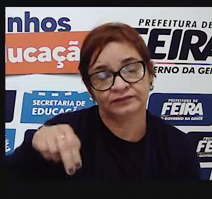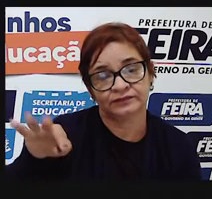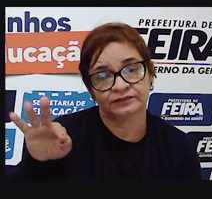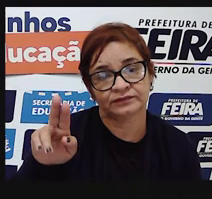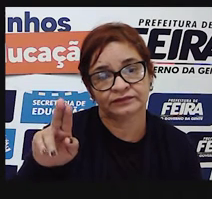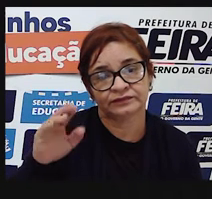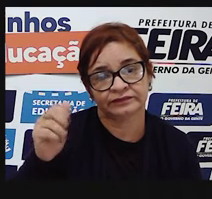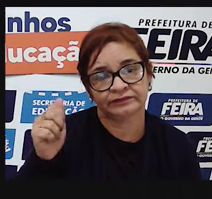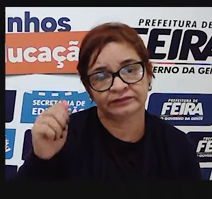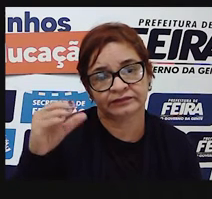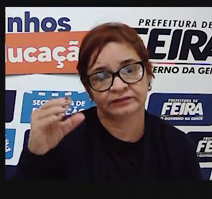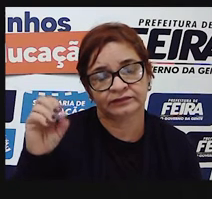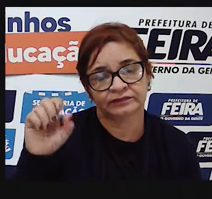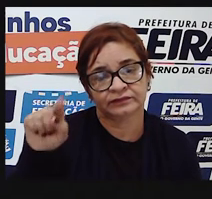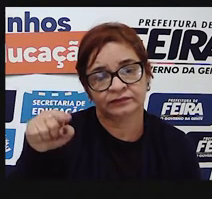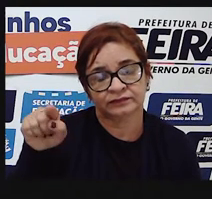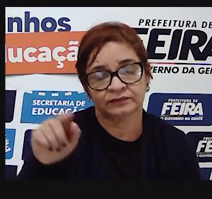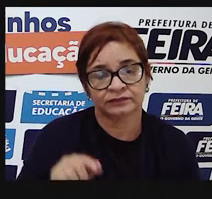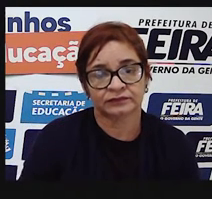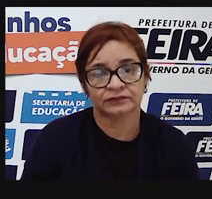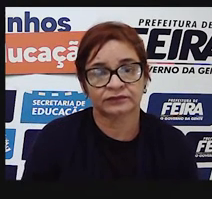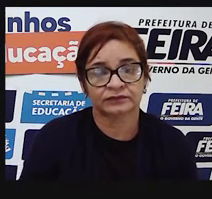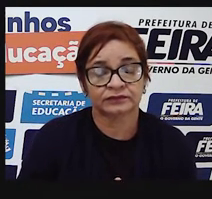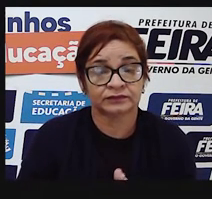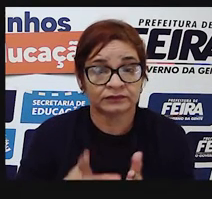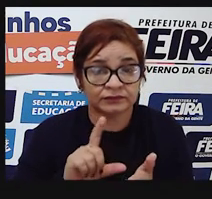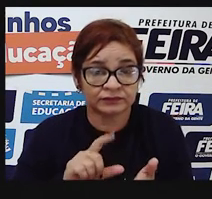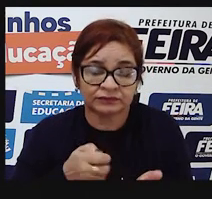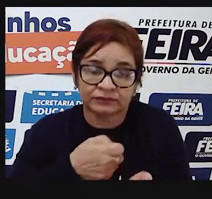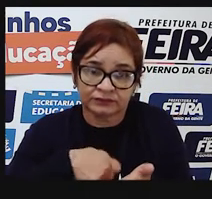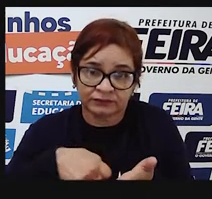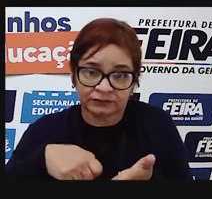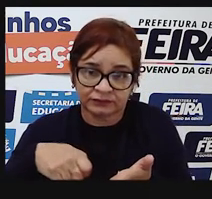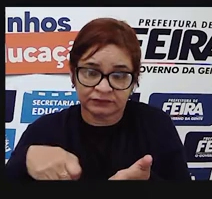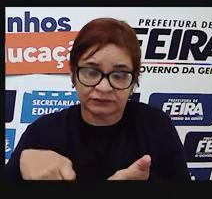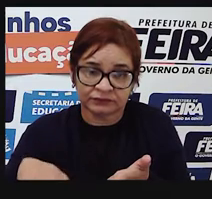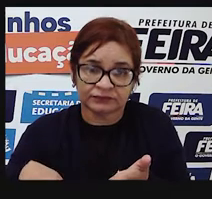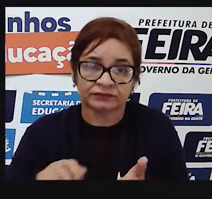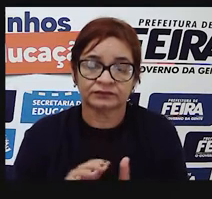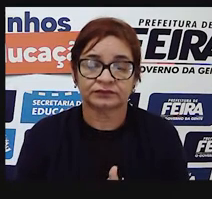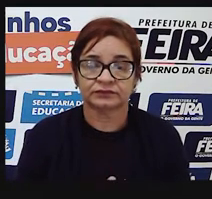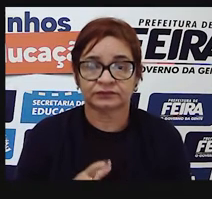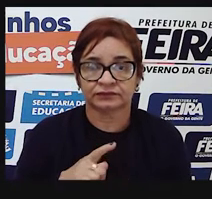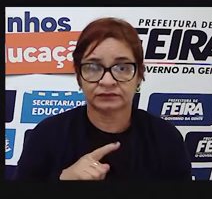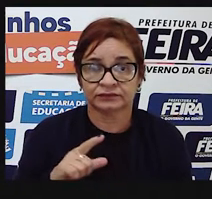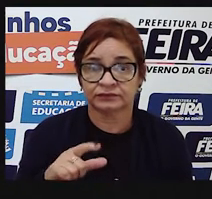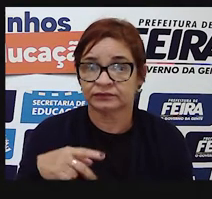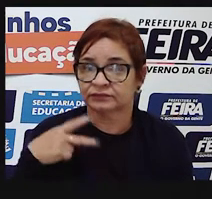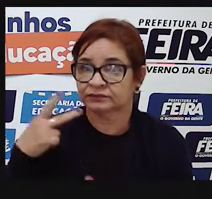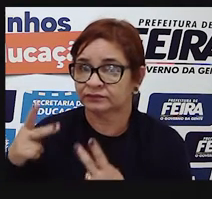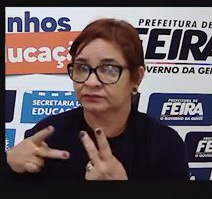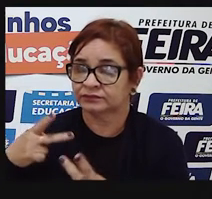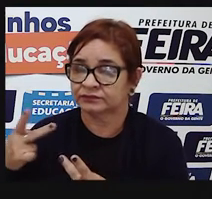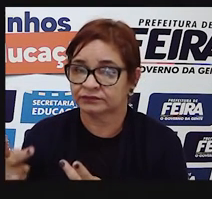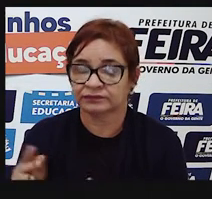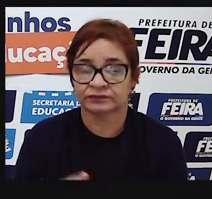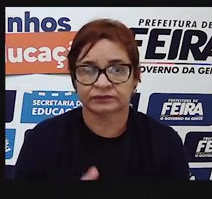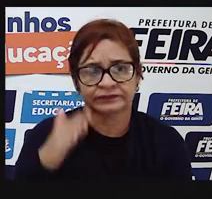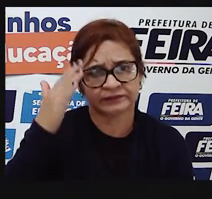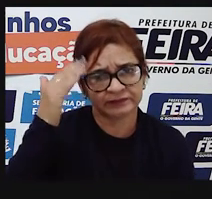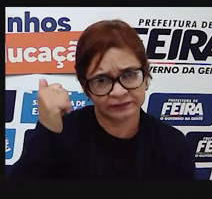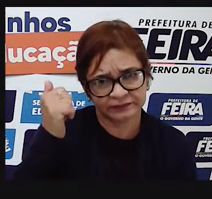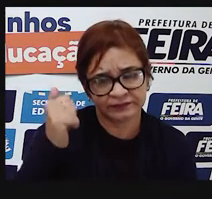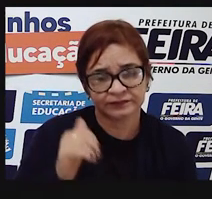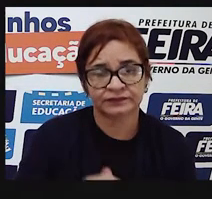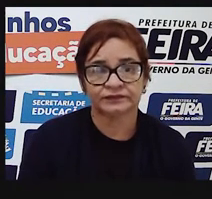antes de existir a escrita, existia a língua falada. Nós já sabemos disso.